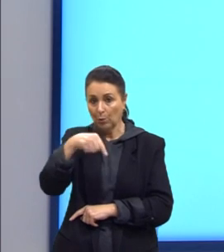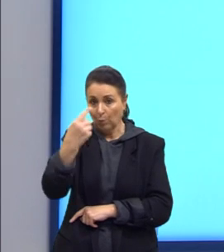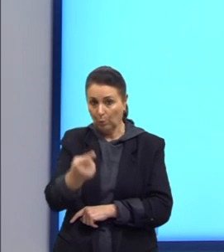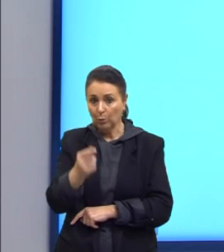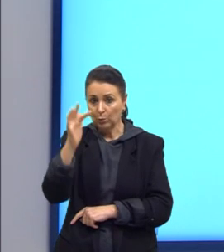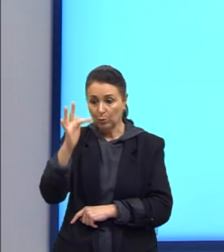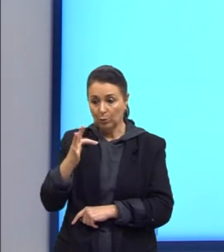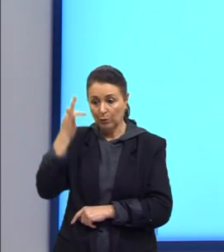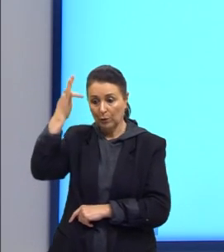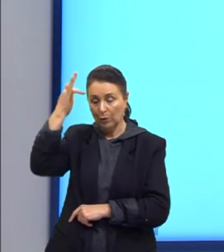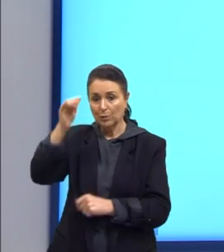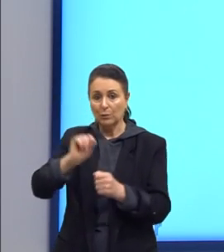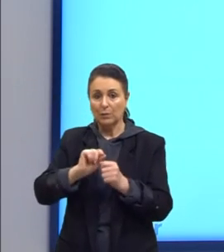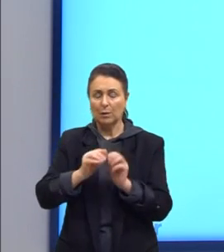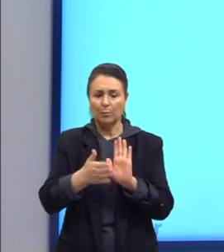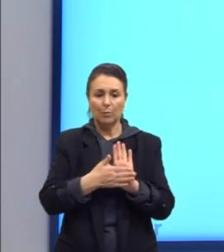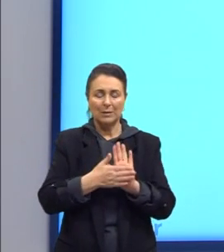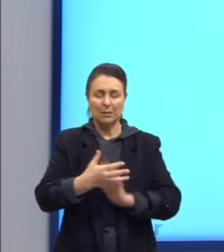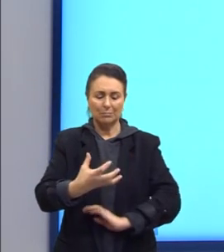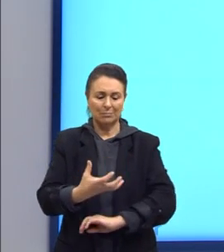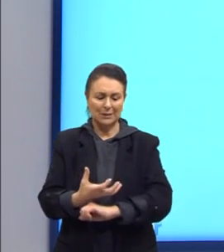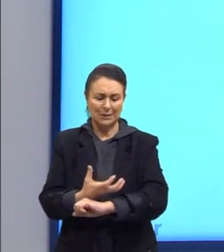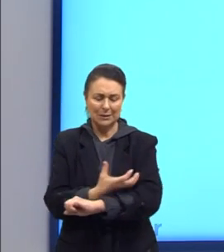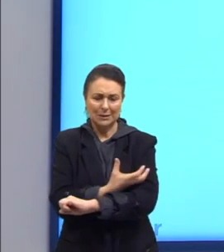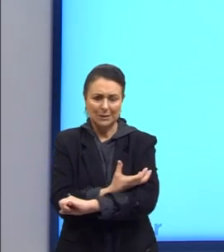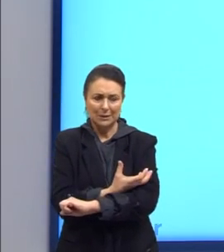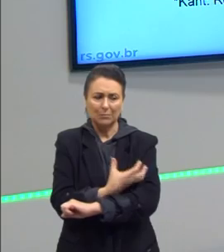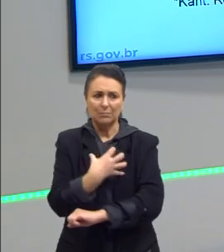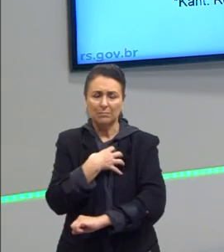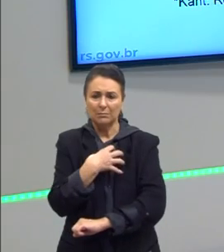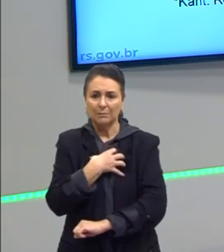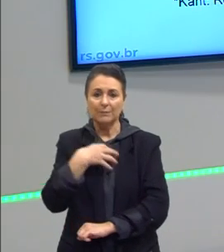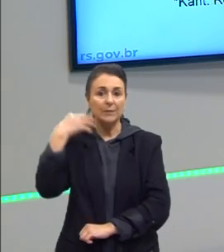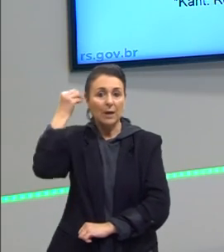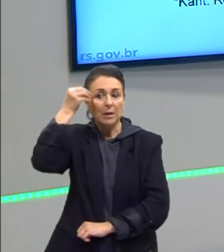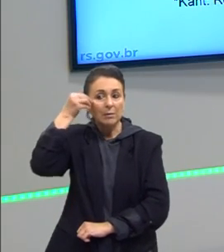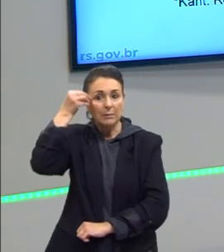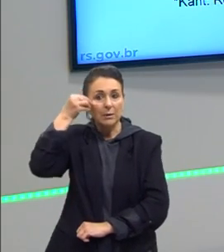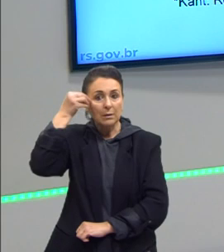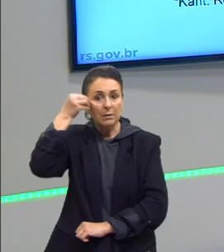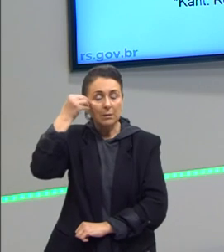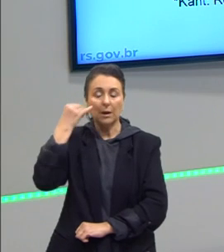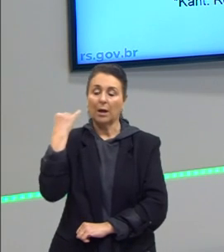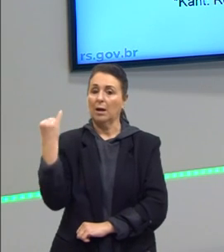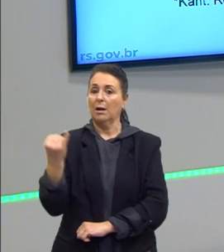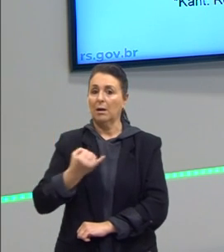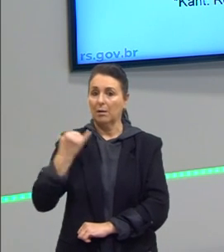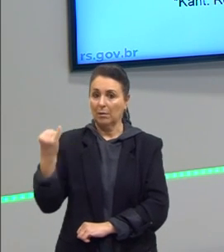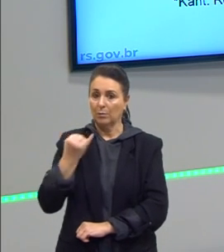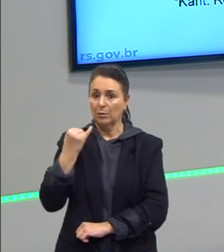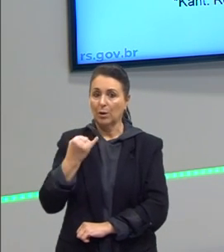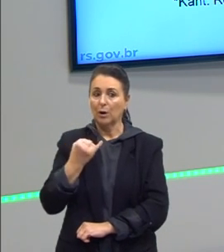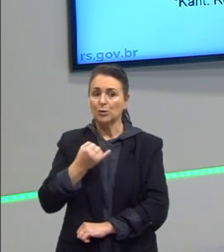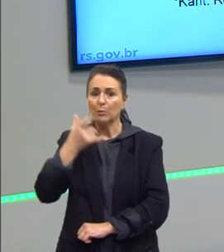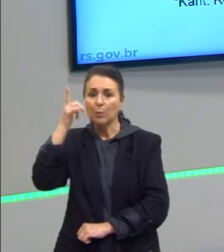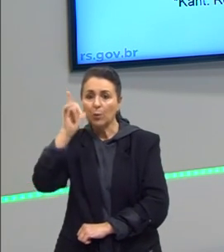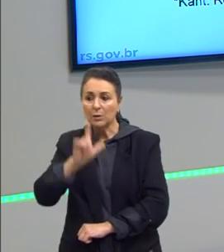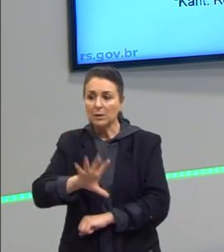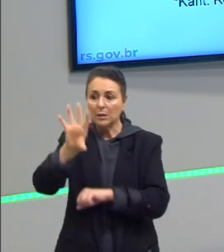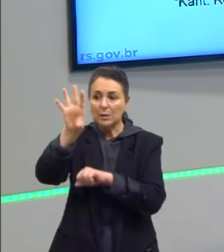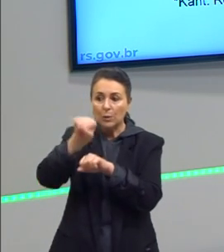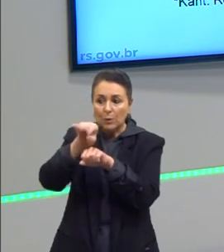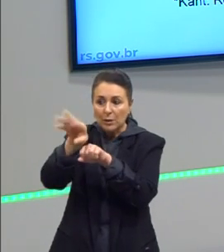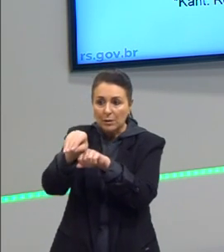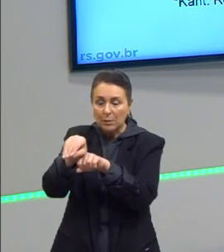ele propõe, então, que as sensações, a experiência é o importante para chegar a esse conhecimento metafísico,